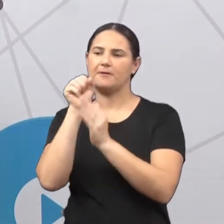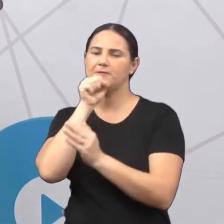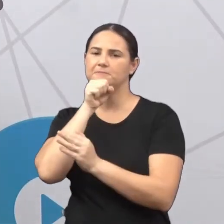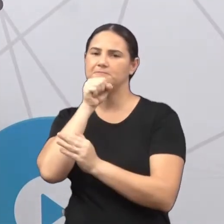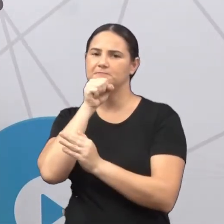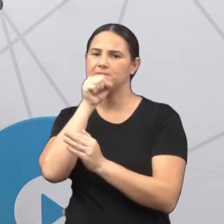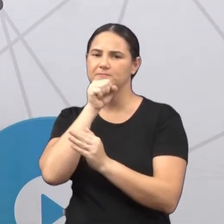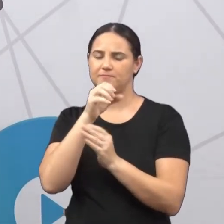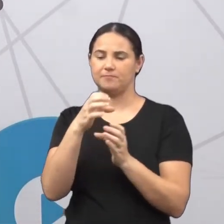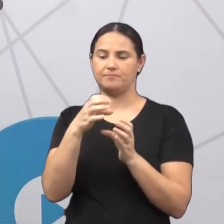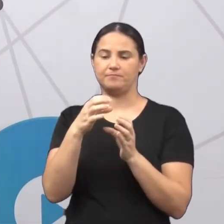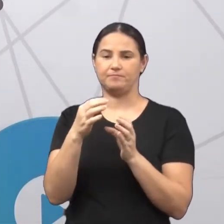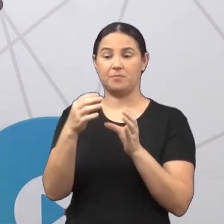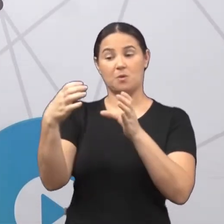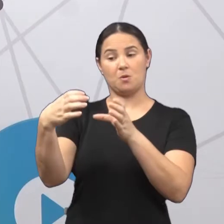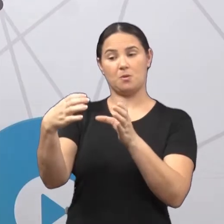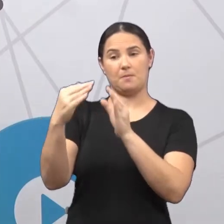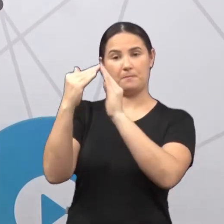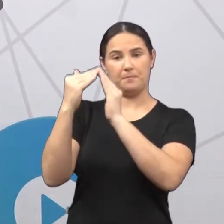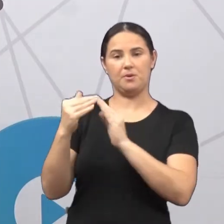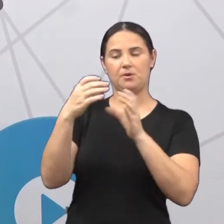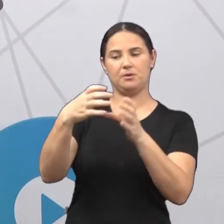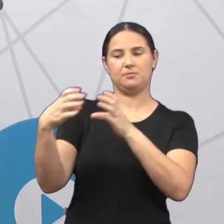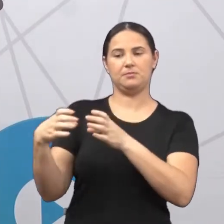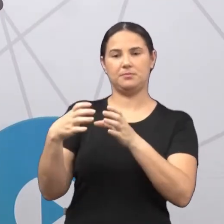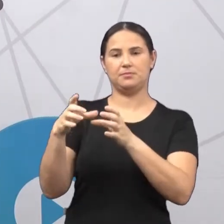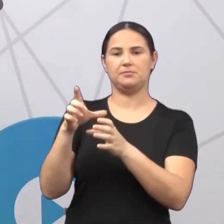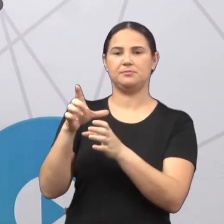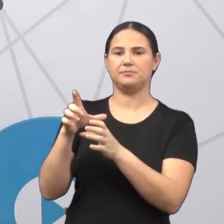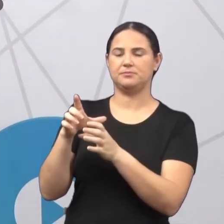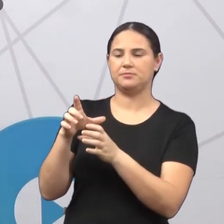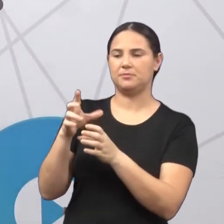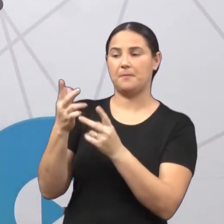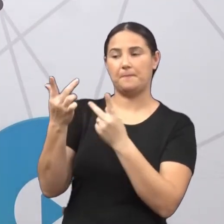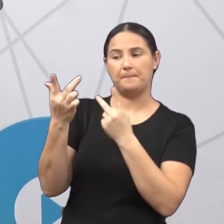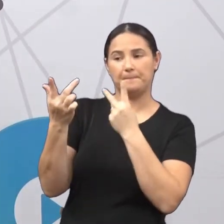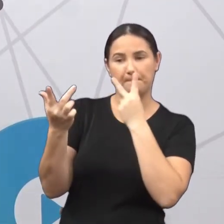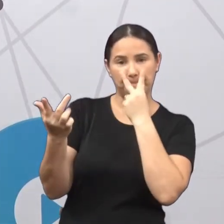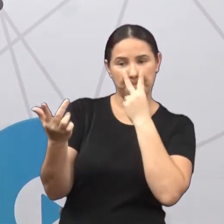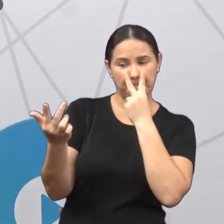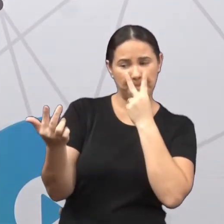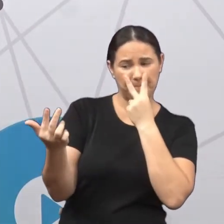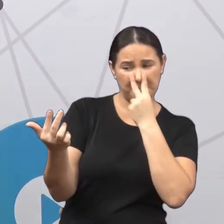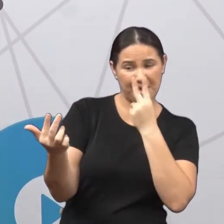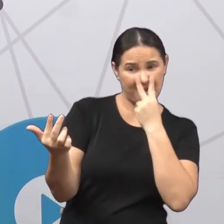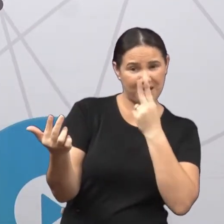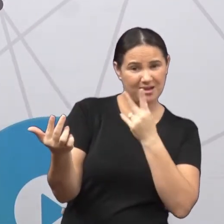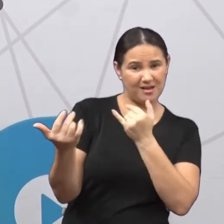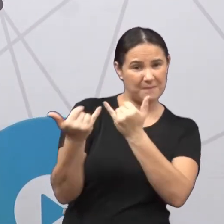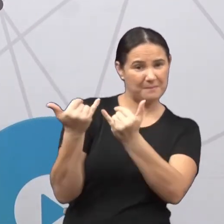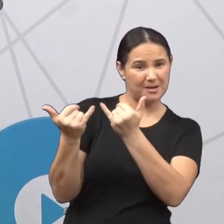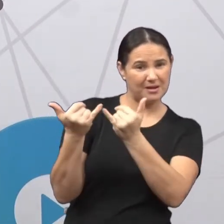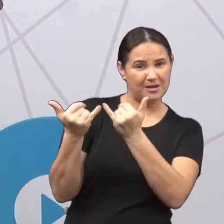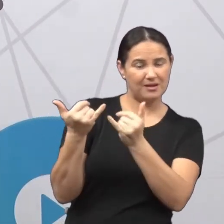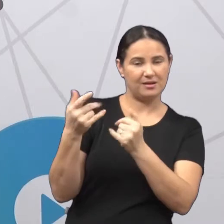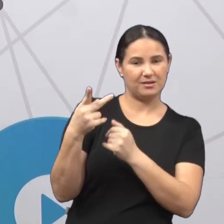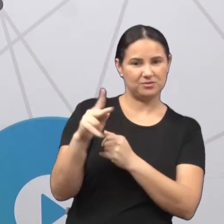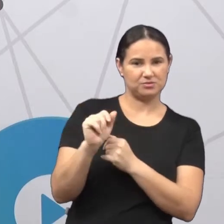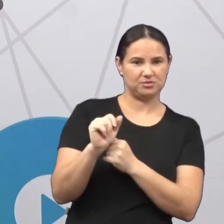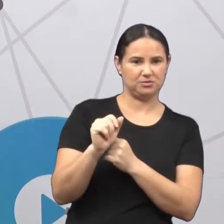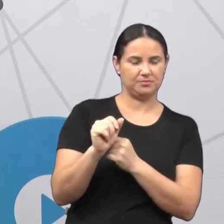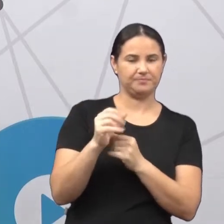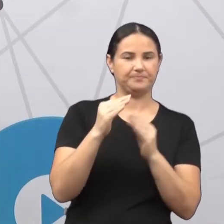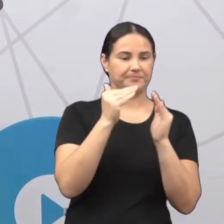bairro que pode ou não parecer com o seu bairro. Quando você vai pra sua tia, pra